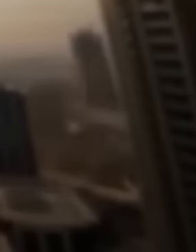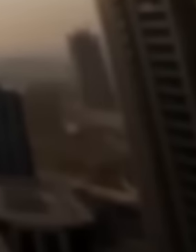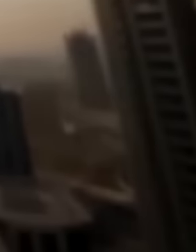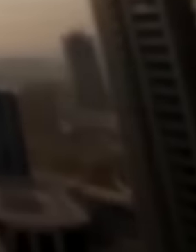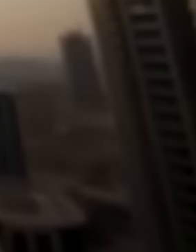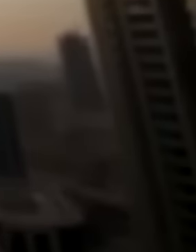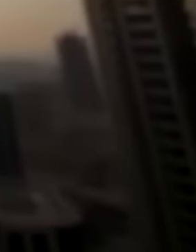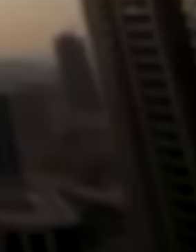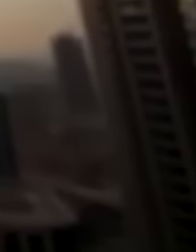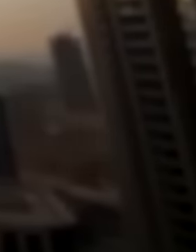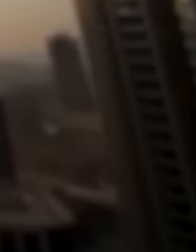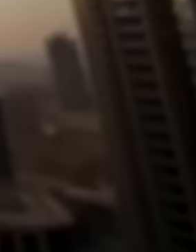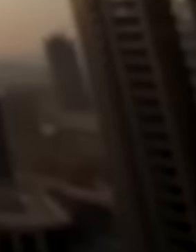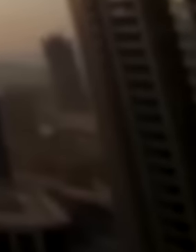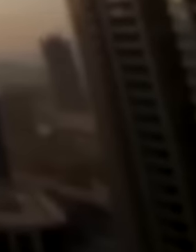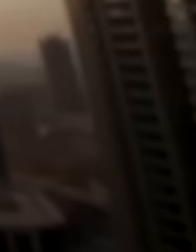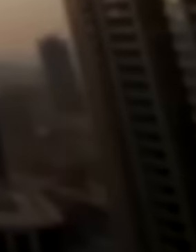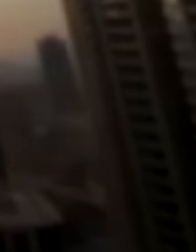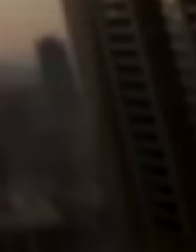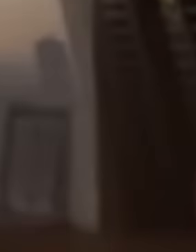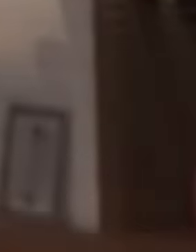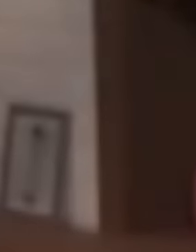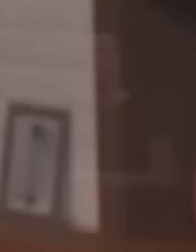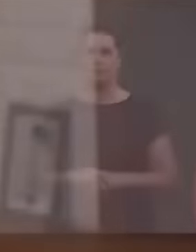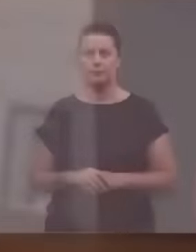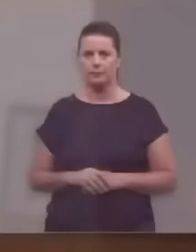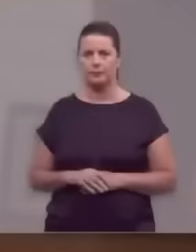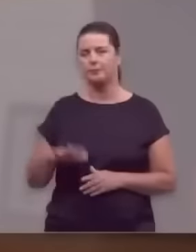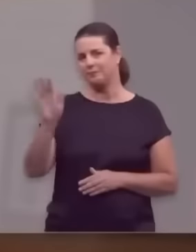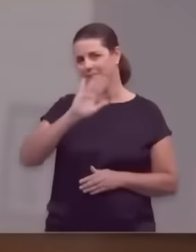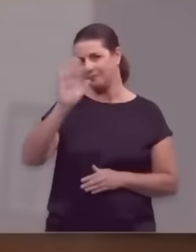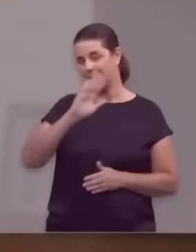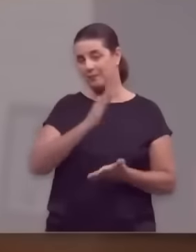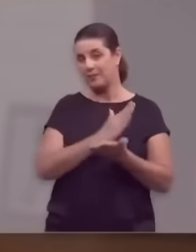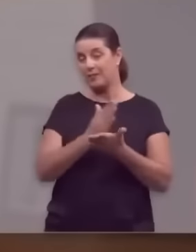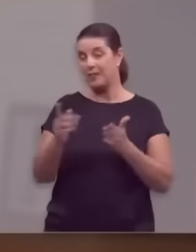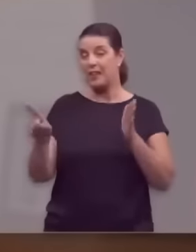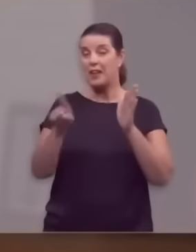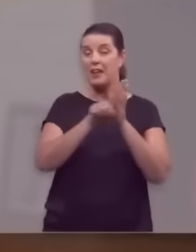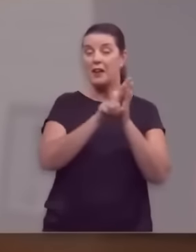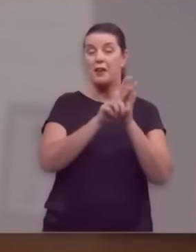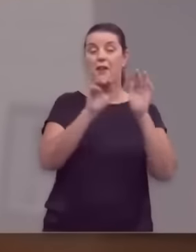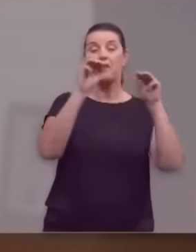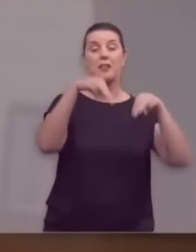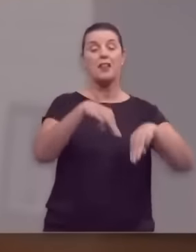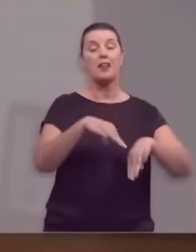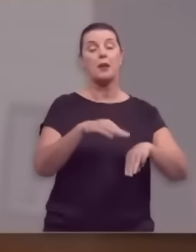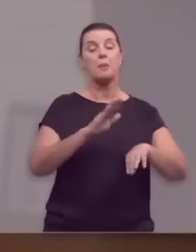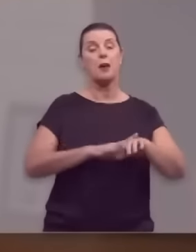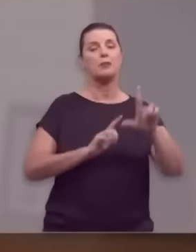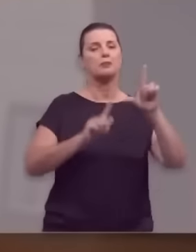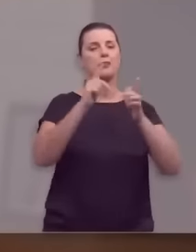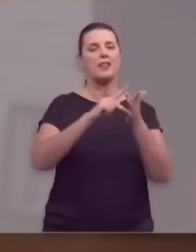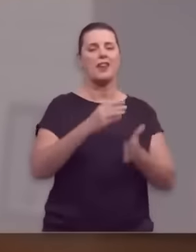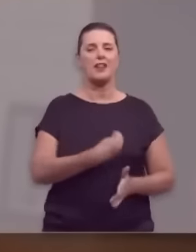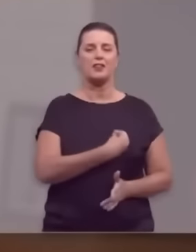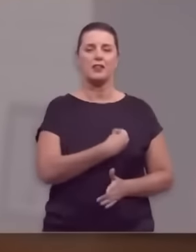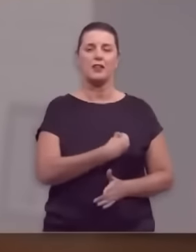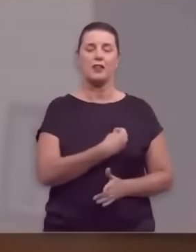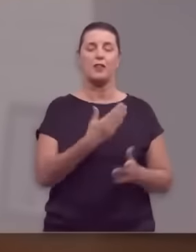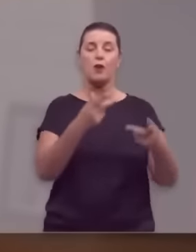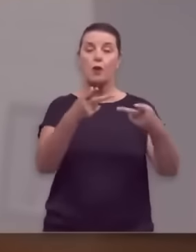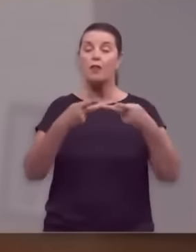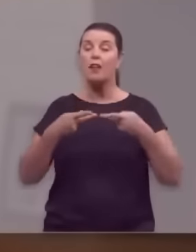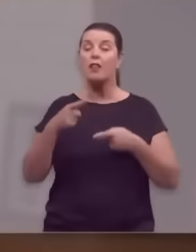guia e protetor? Olá, chegamos ao final de mais um programa Verdade e Vida e eu quero